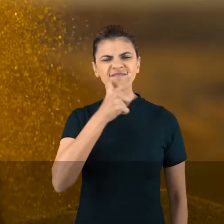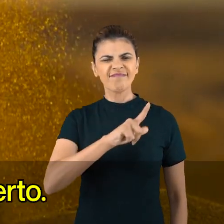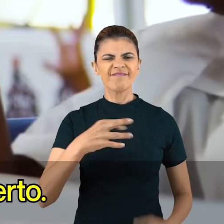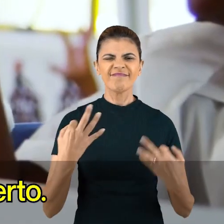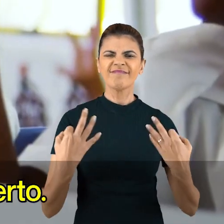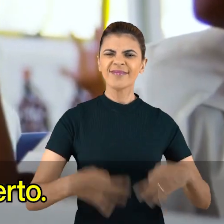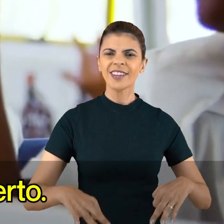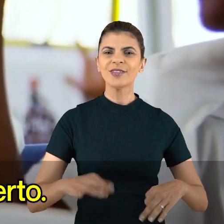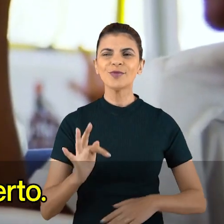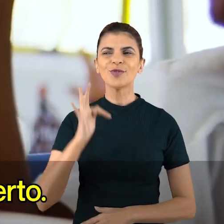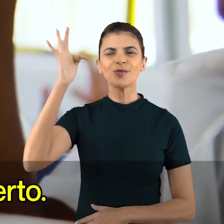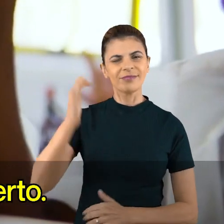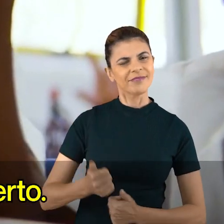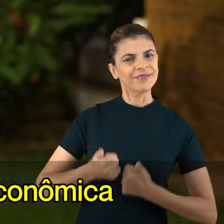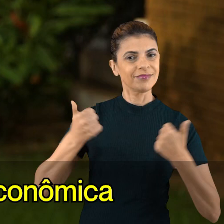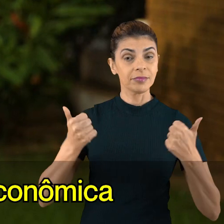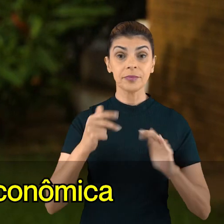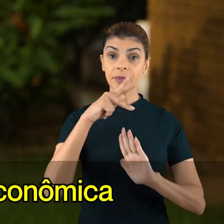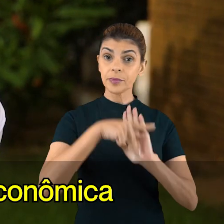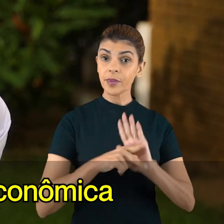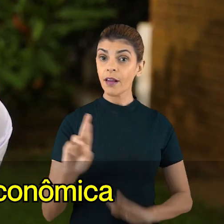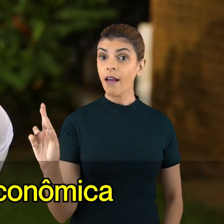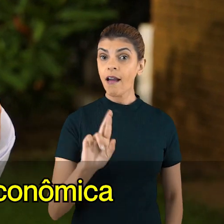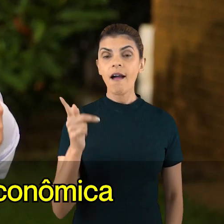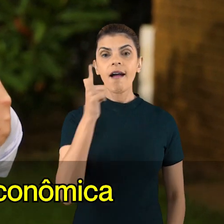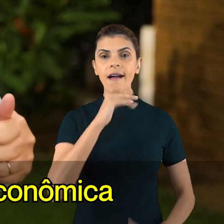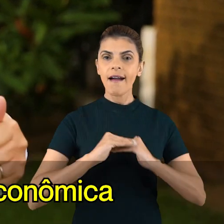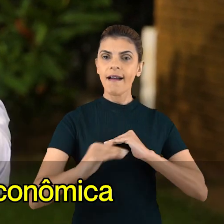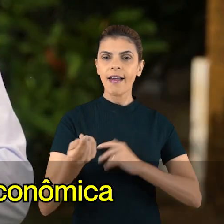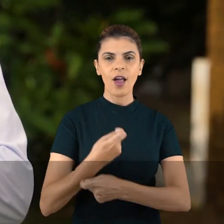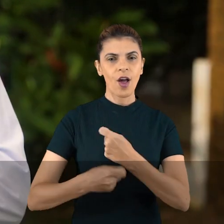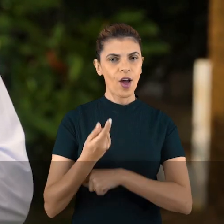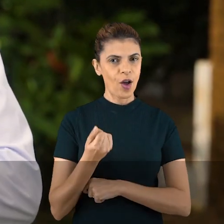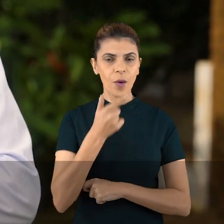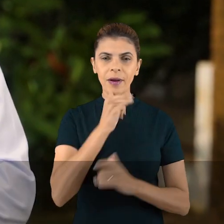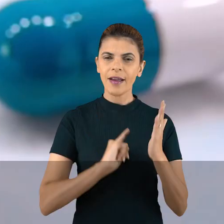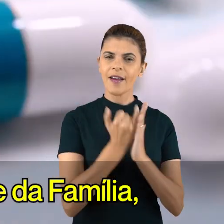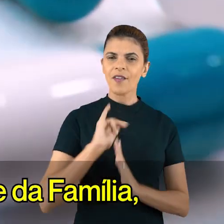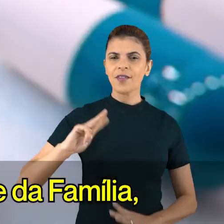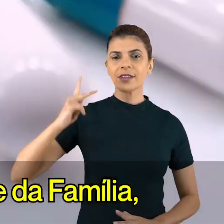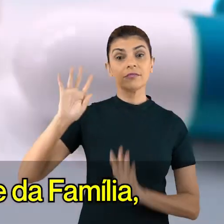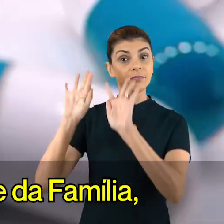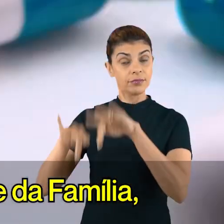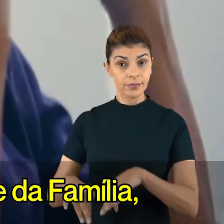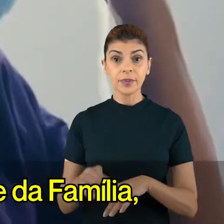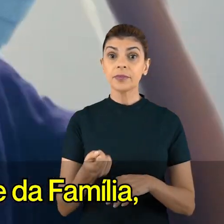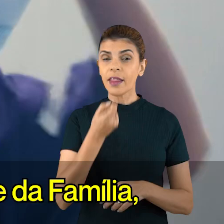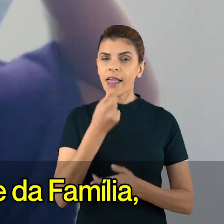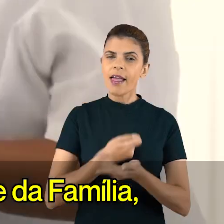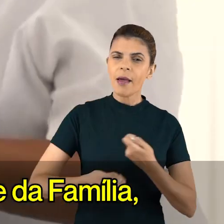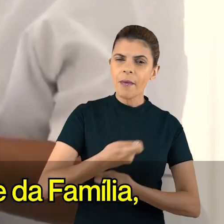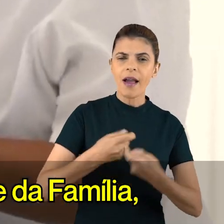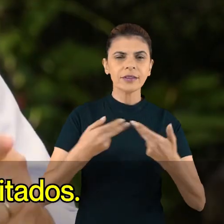certeza de que estamos no caminho certo. O Plano Real trouxe a estabilidade econômica e o fim da inflação. Com os genéricos e o programa